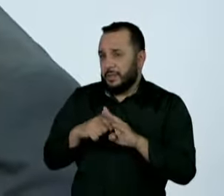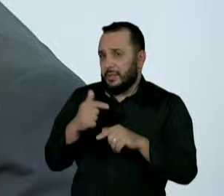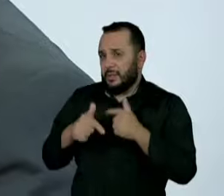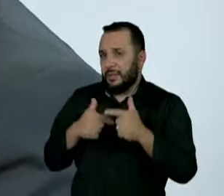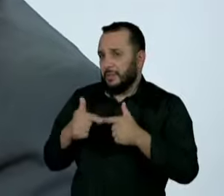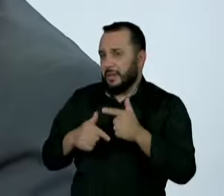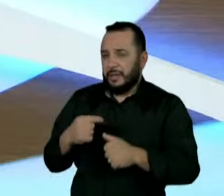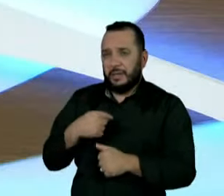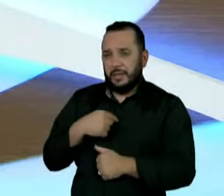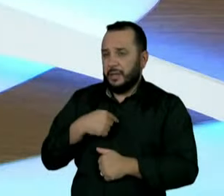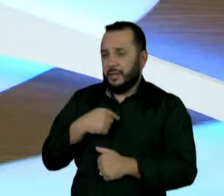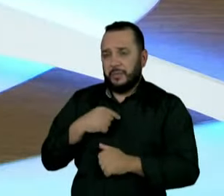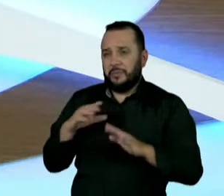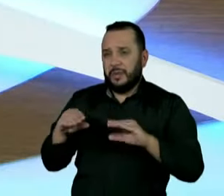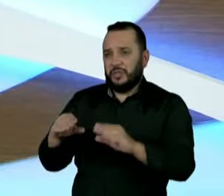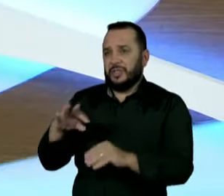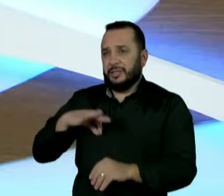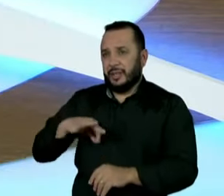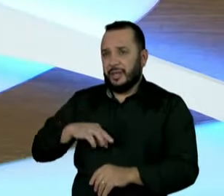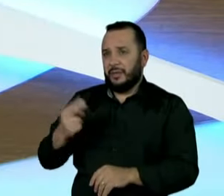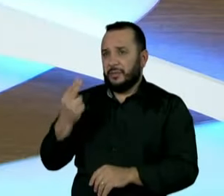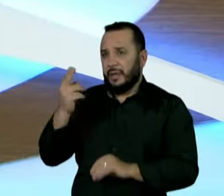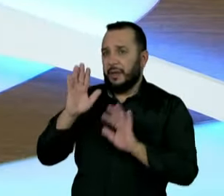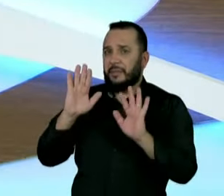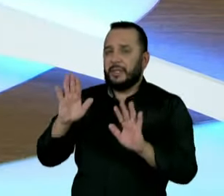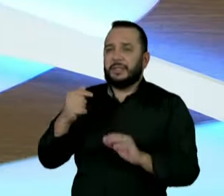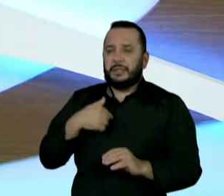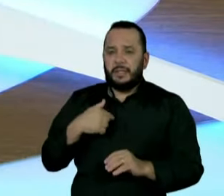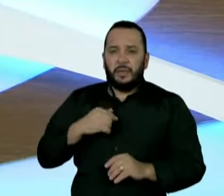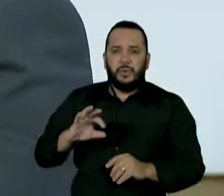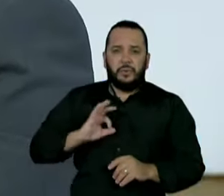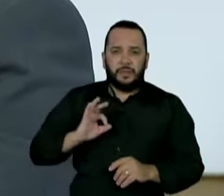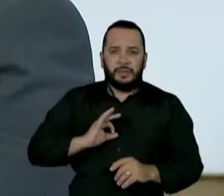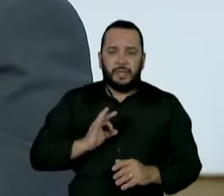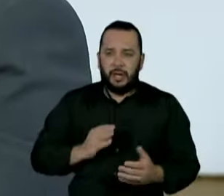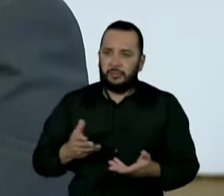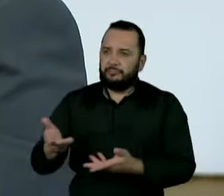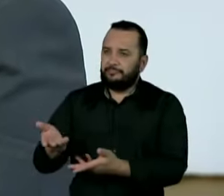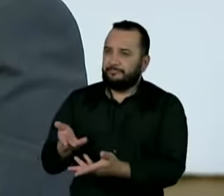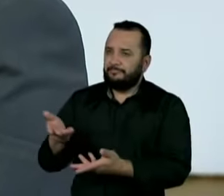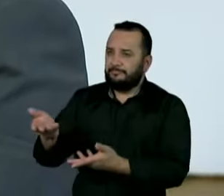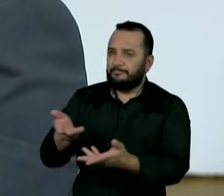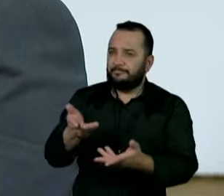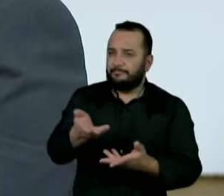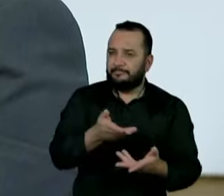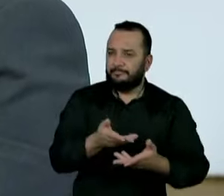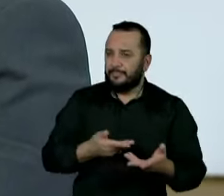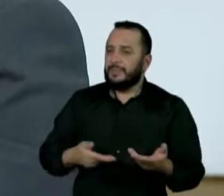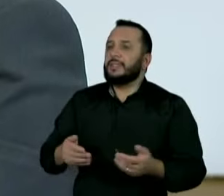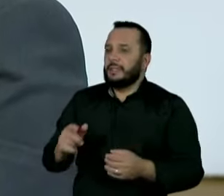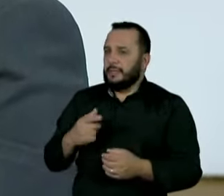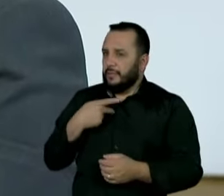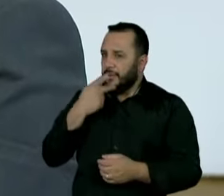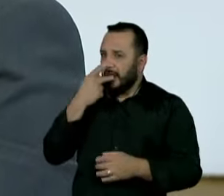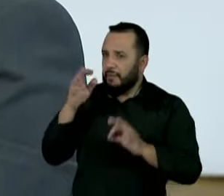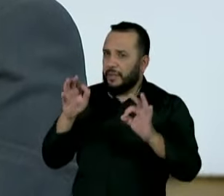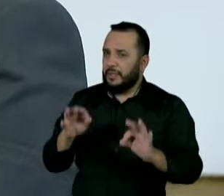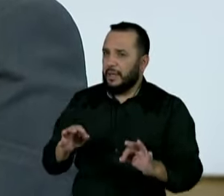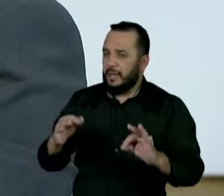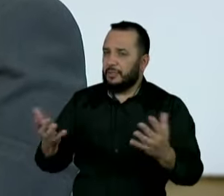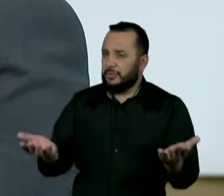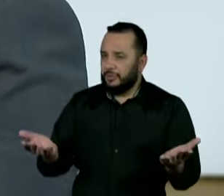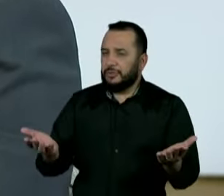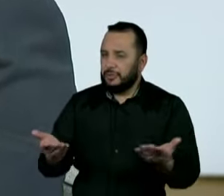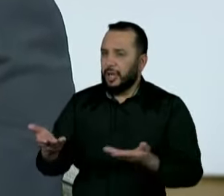alterar salários, mas foi a maneira de tratar com os policiais, ou da maneira mais leal de tratar com eles, ou mais sincera, e, ao mesmo